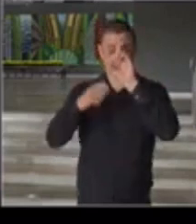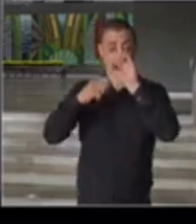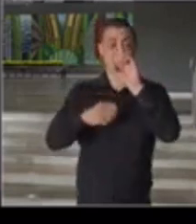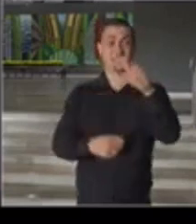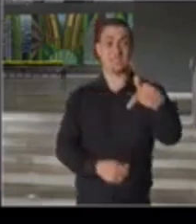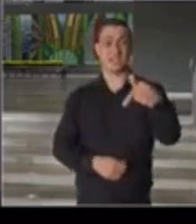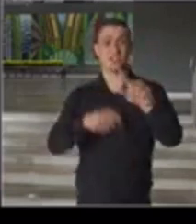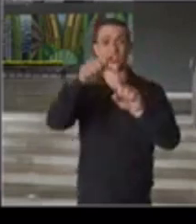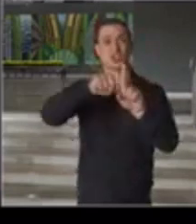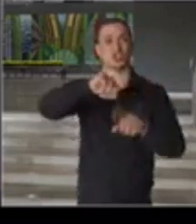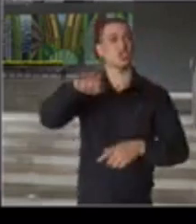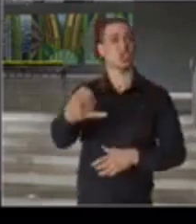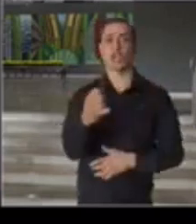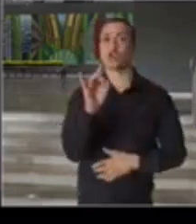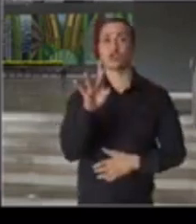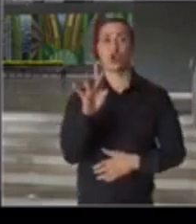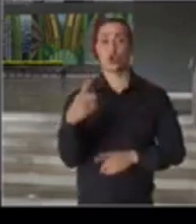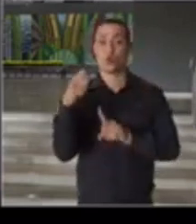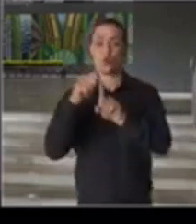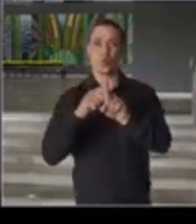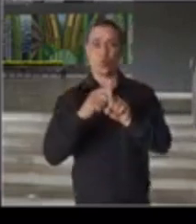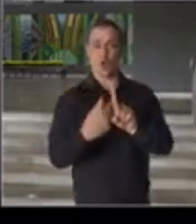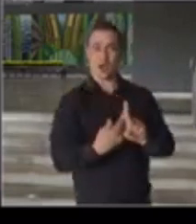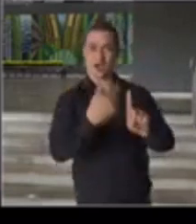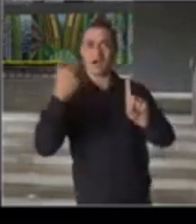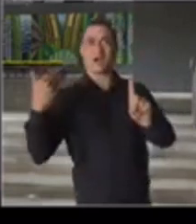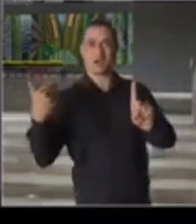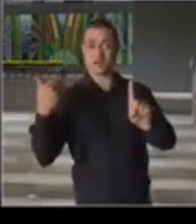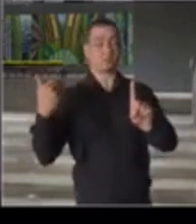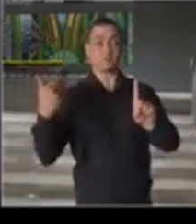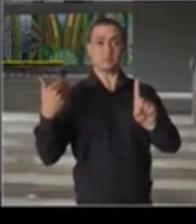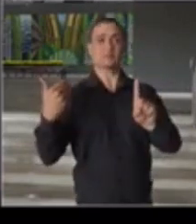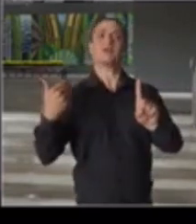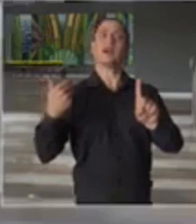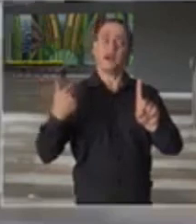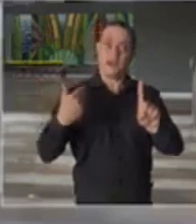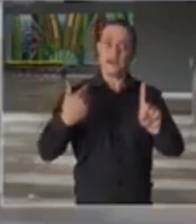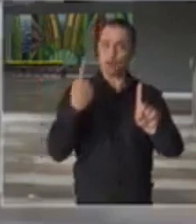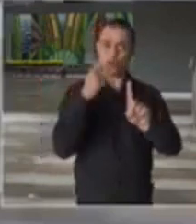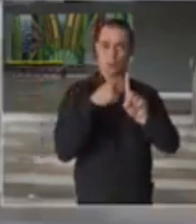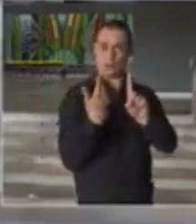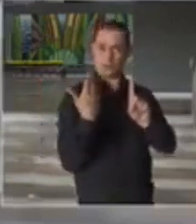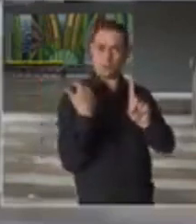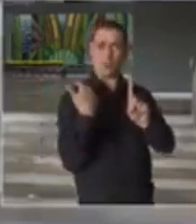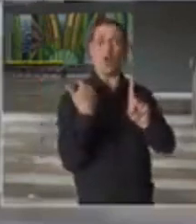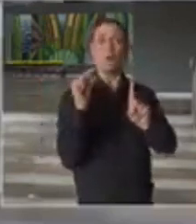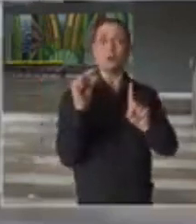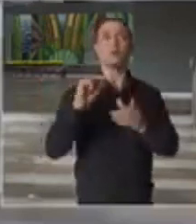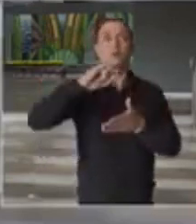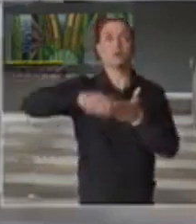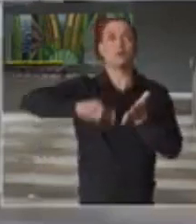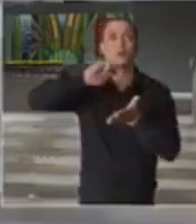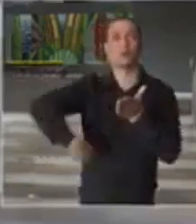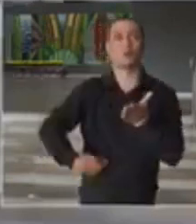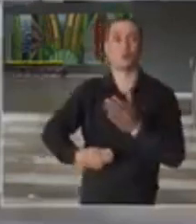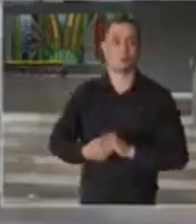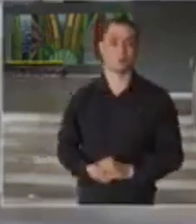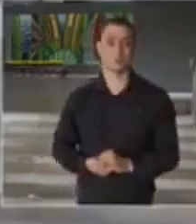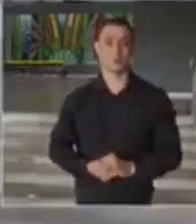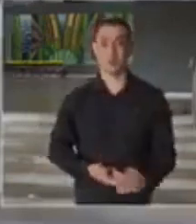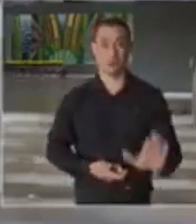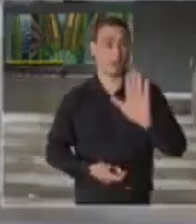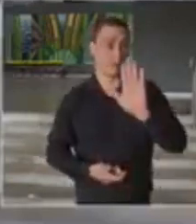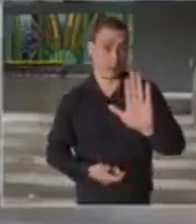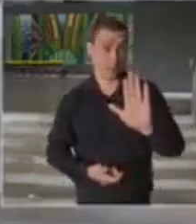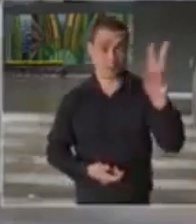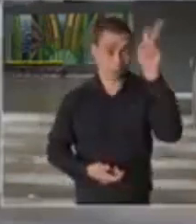Um mês e pouco atrás foi quando nós assinamos o contrato com o Ministério. Só à guisa